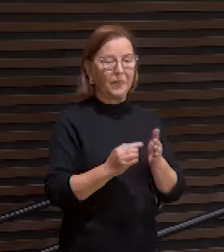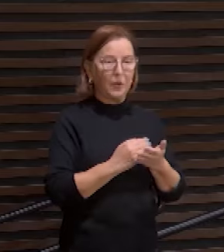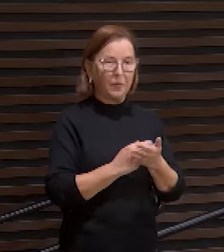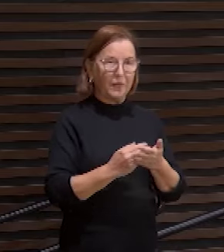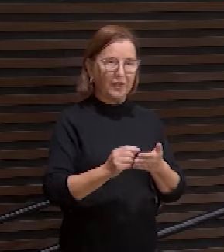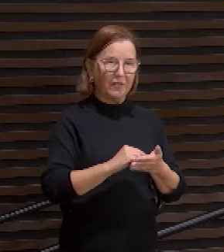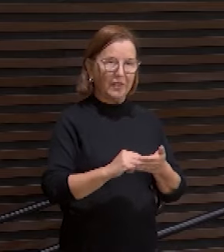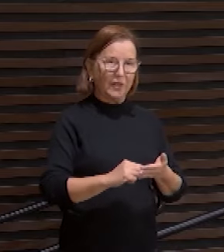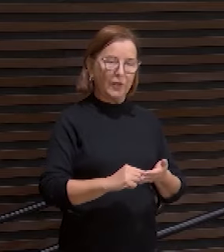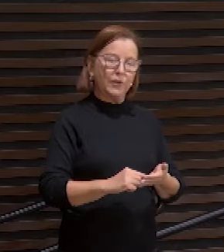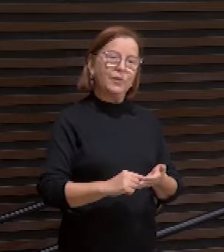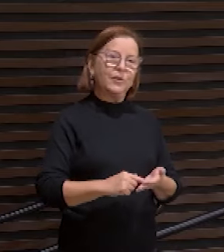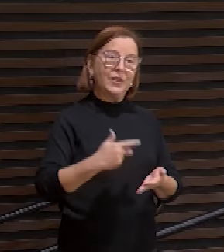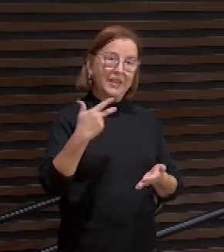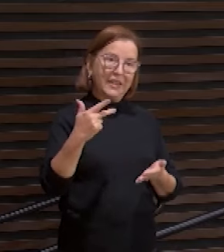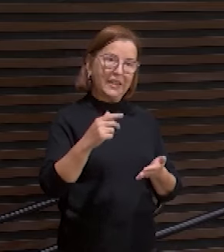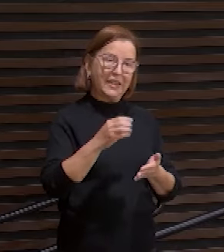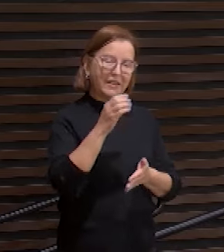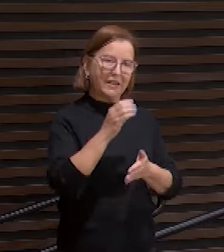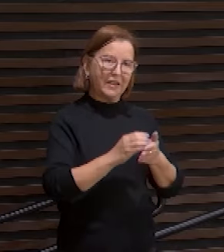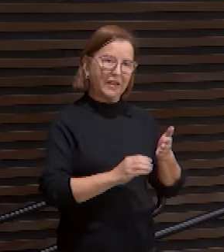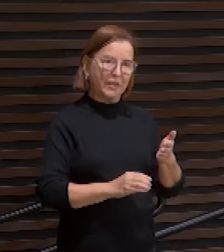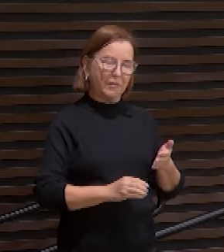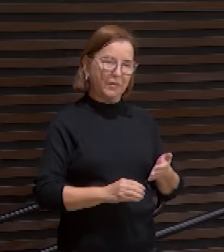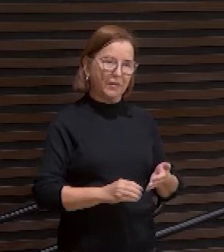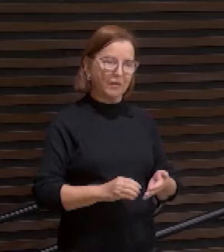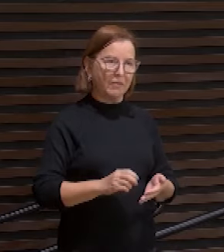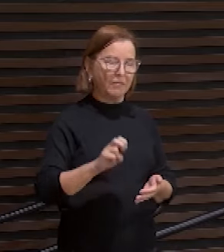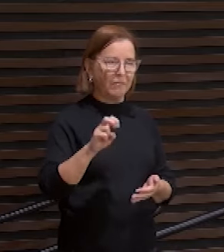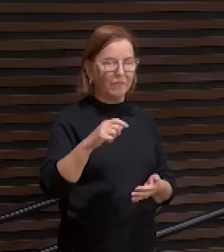13, lá dos 52, a primeira estrofe.